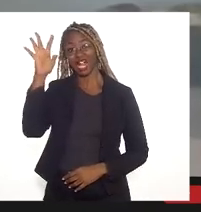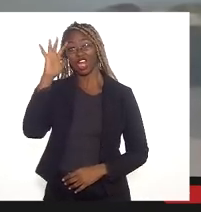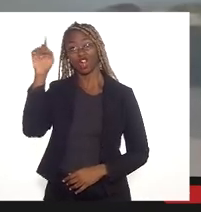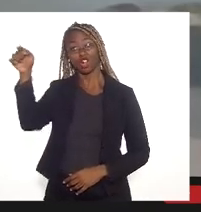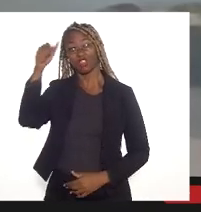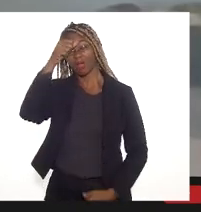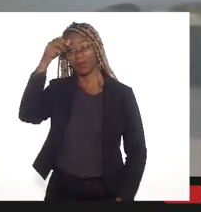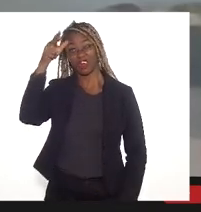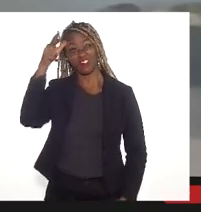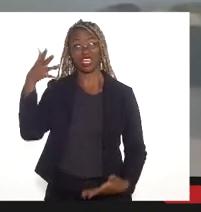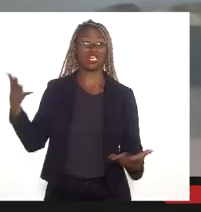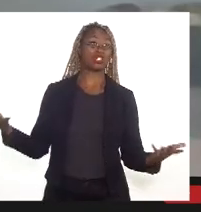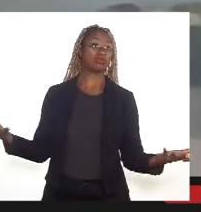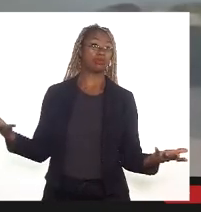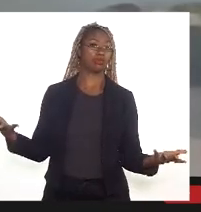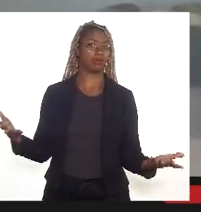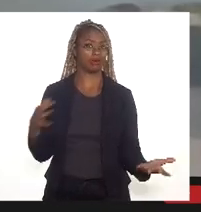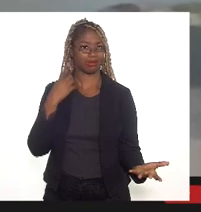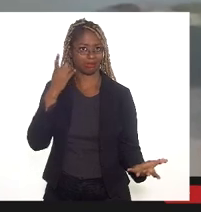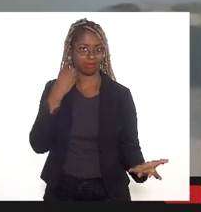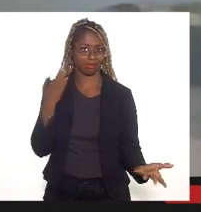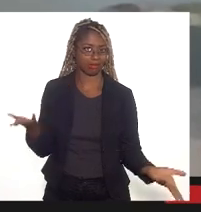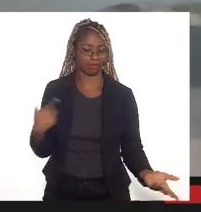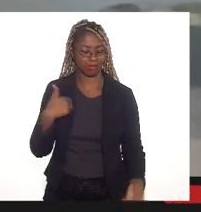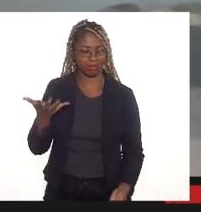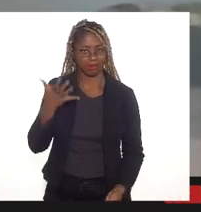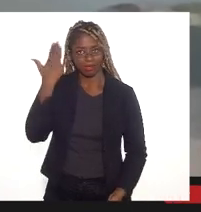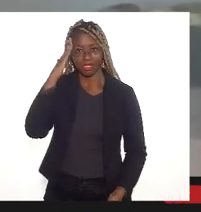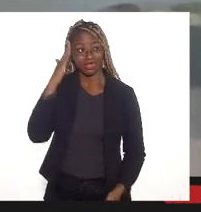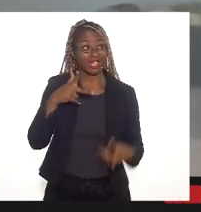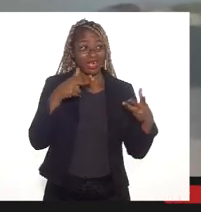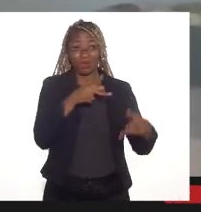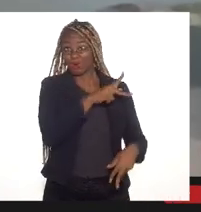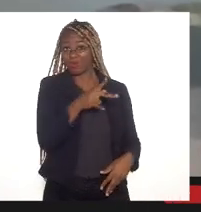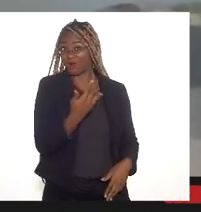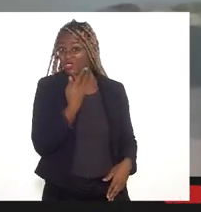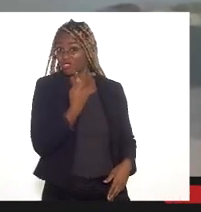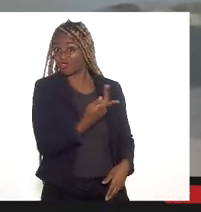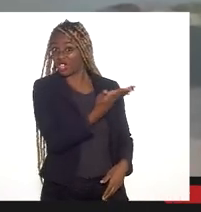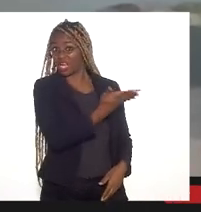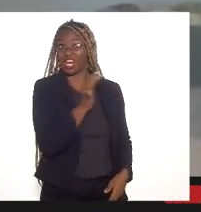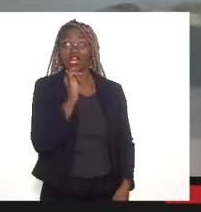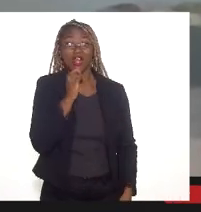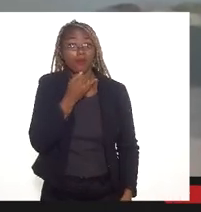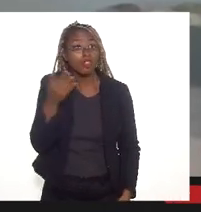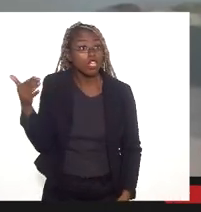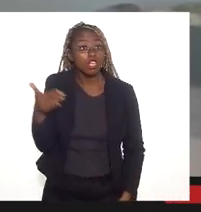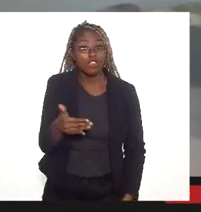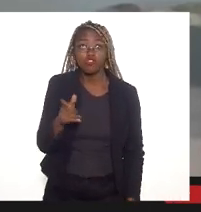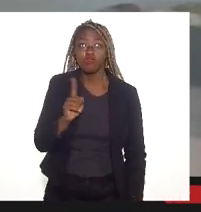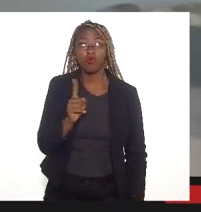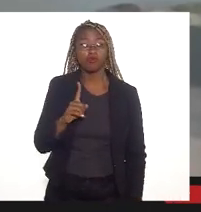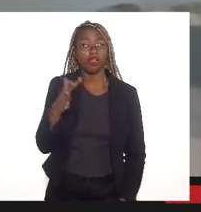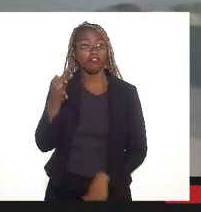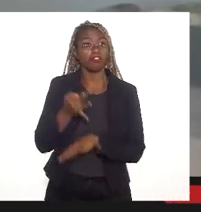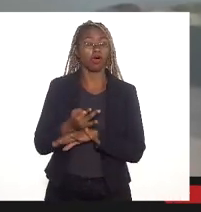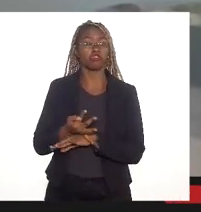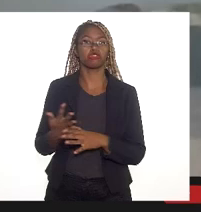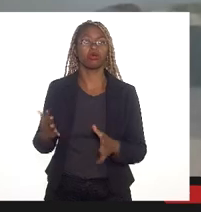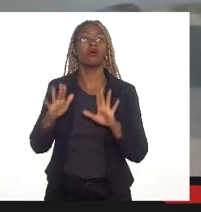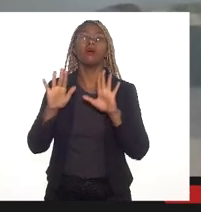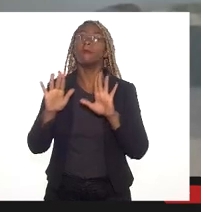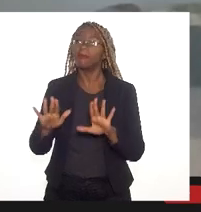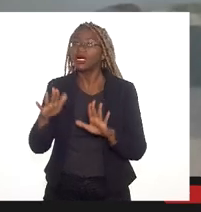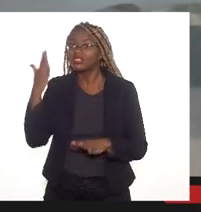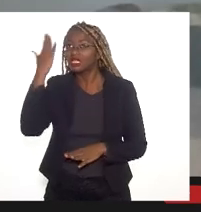prefeitura, né, deputado? Como o Sebastião falou, é lamentável a prefeitura não estar aqui presente nessa audiência pública, mas